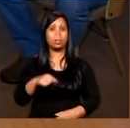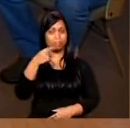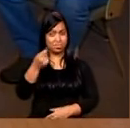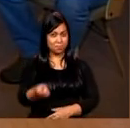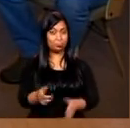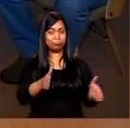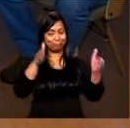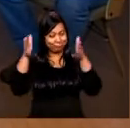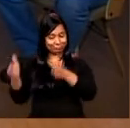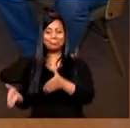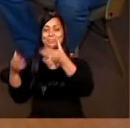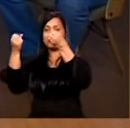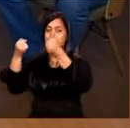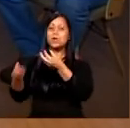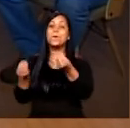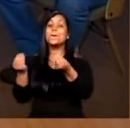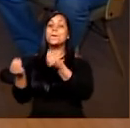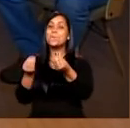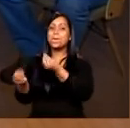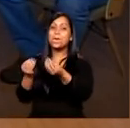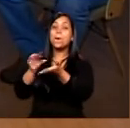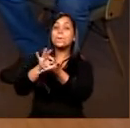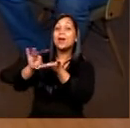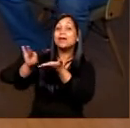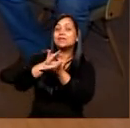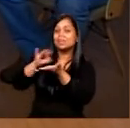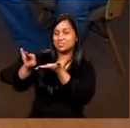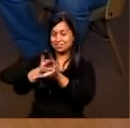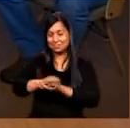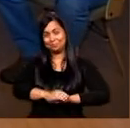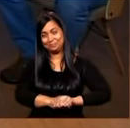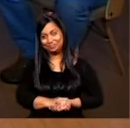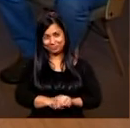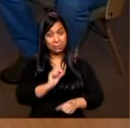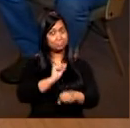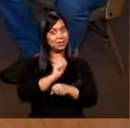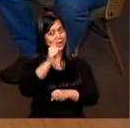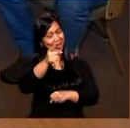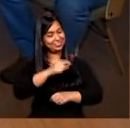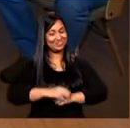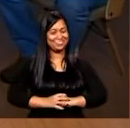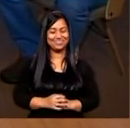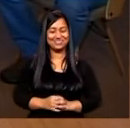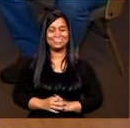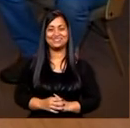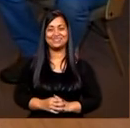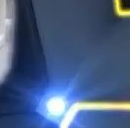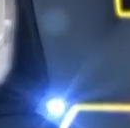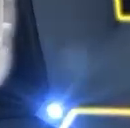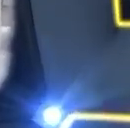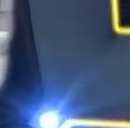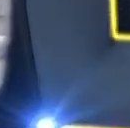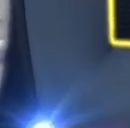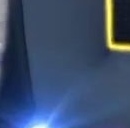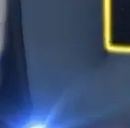Logo depois do intervalo, eles vão falar para a gente como que funciona o processo de se inscrever nesse cursinho. Se não sai daí, a gente volta daqui a pouquinho.